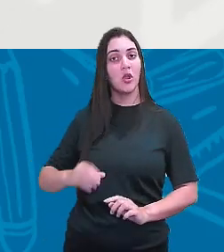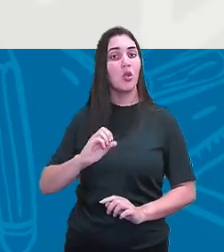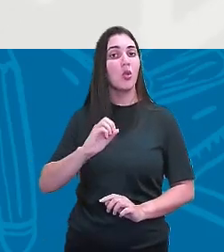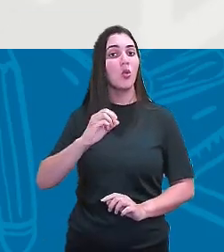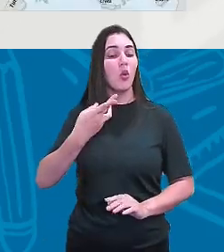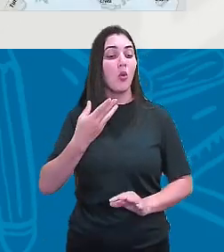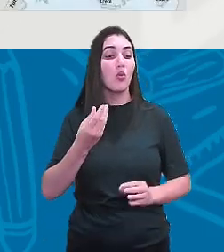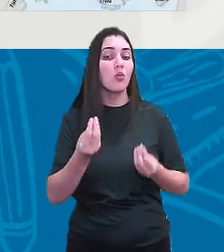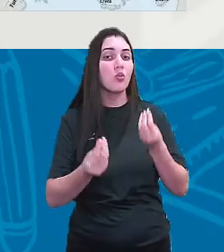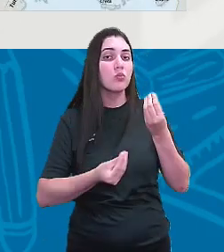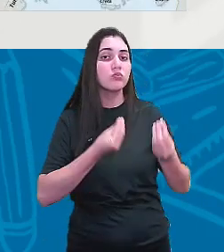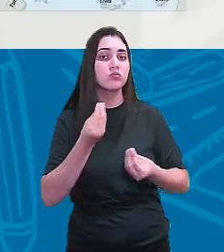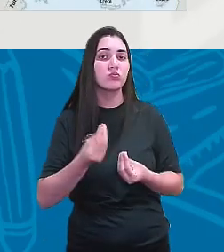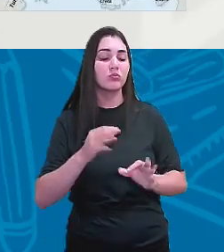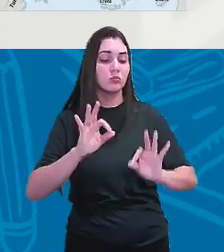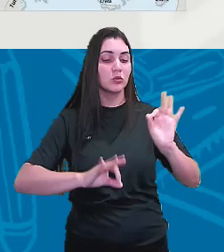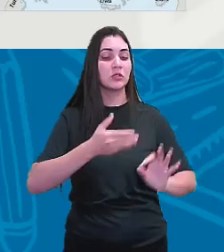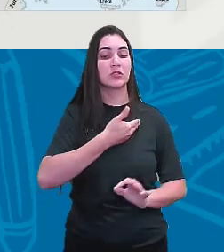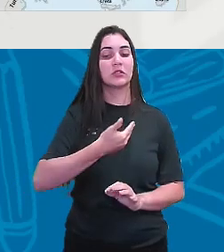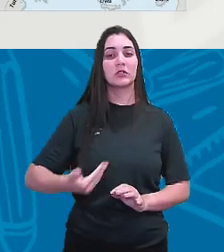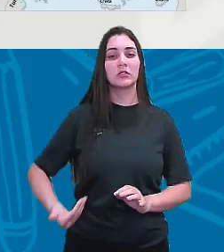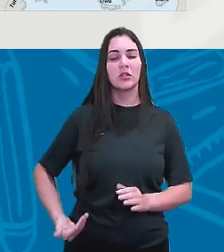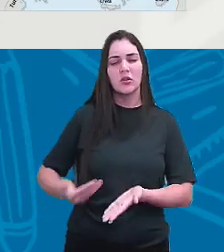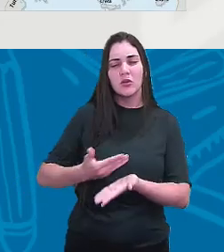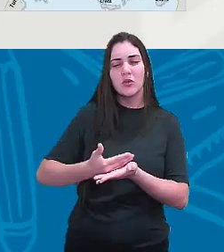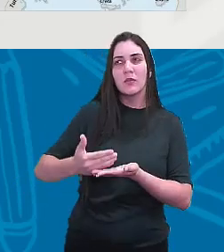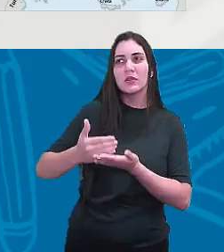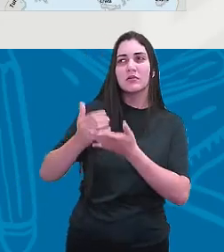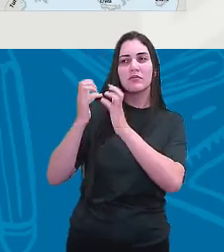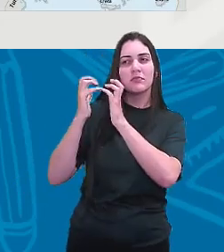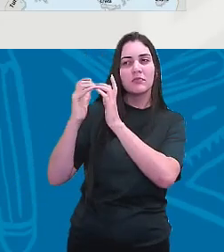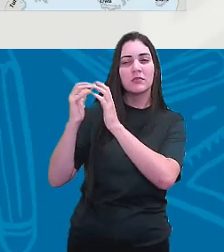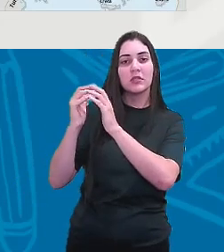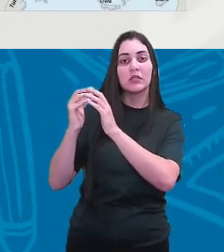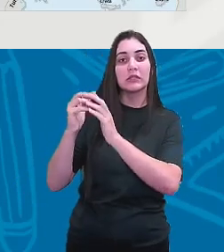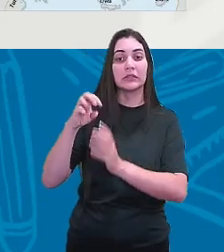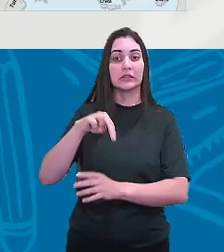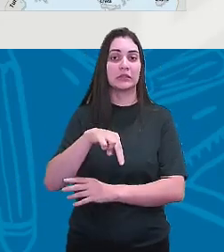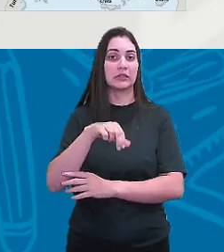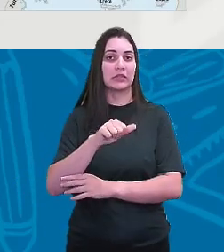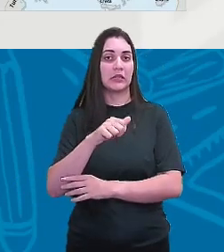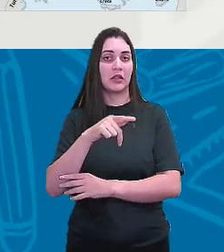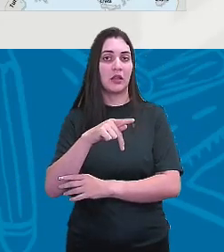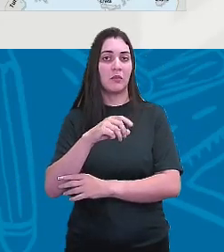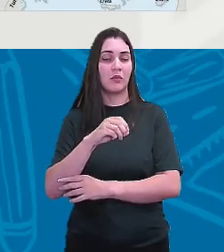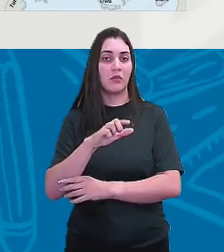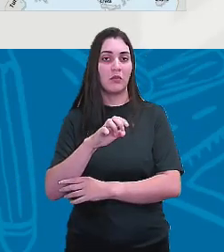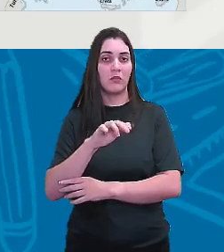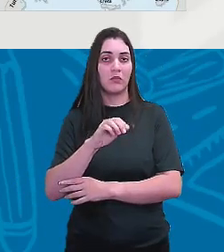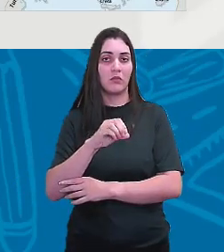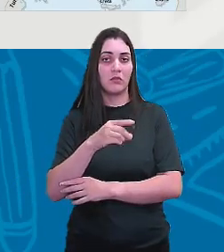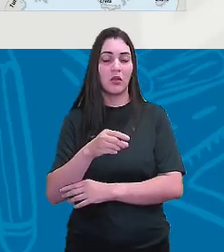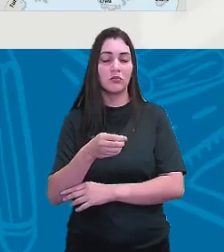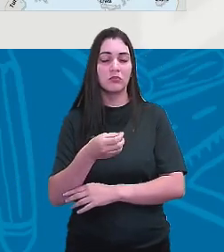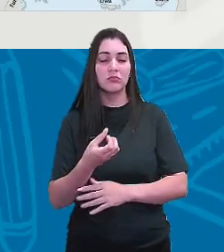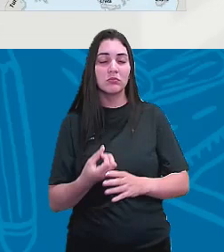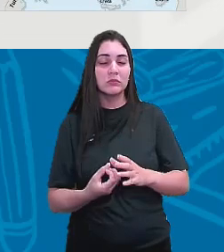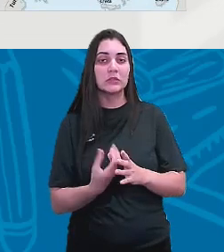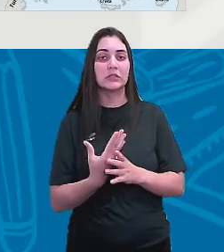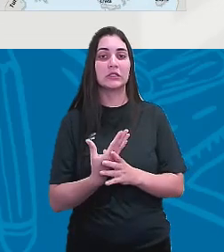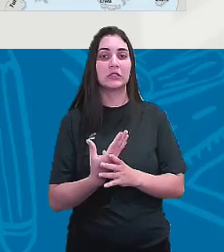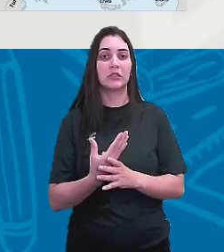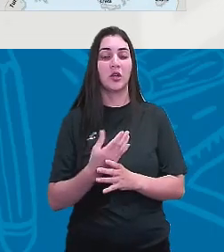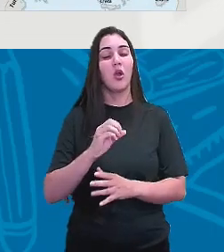passam a ser pensadas. Então, Napoleão surge nesse contexto, o Império